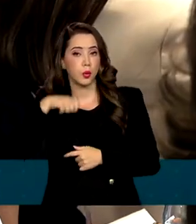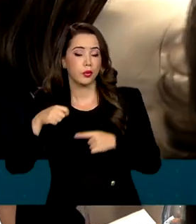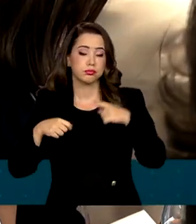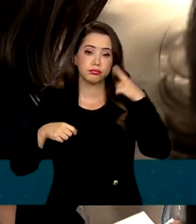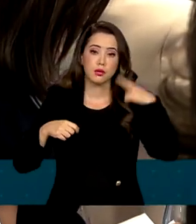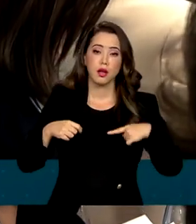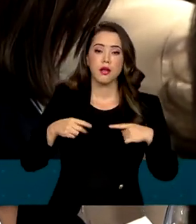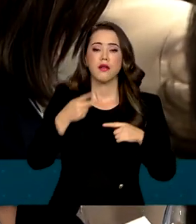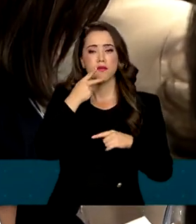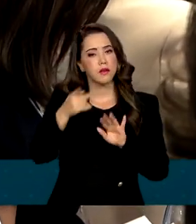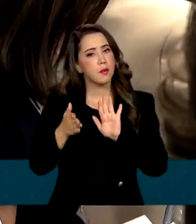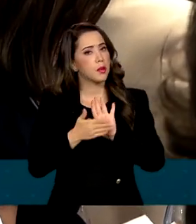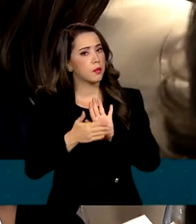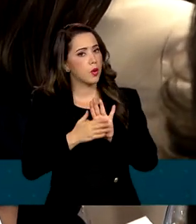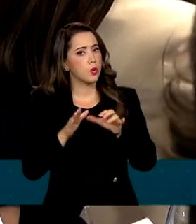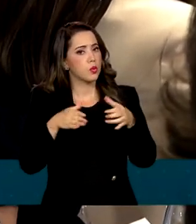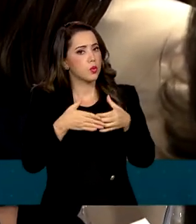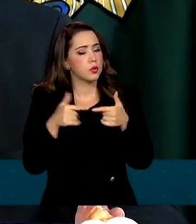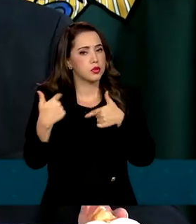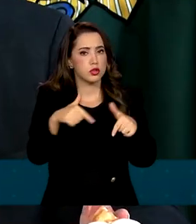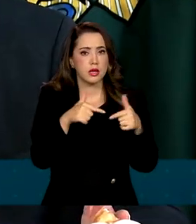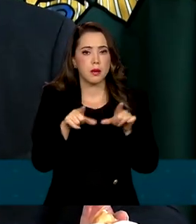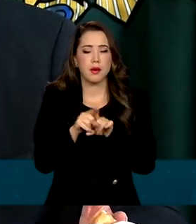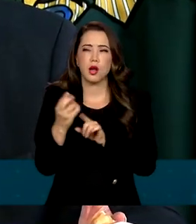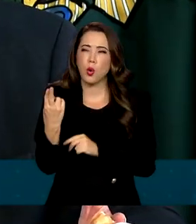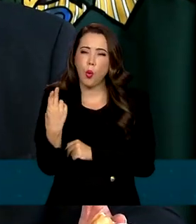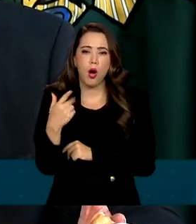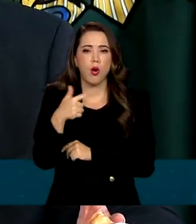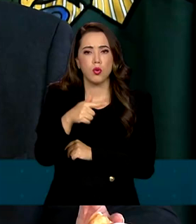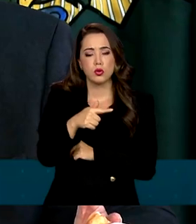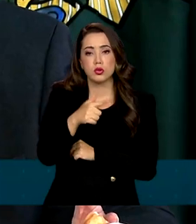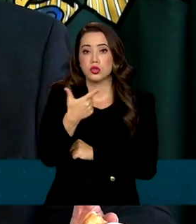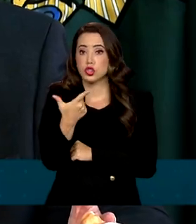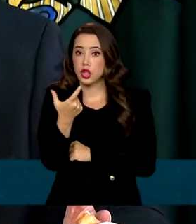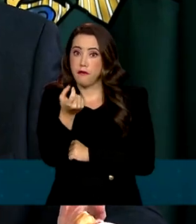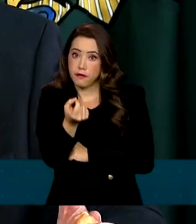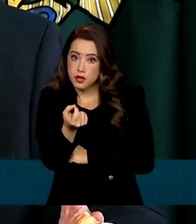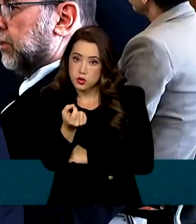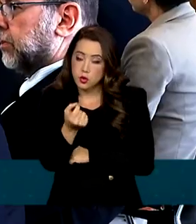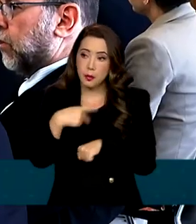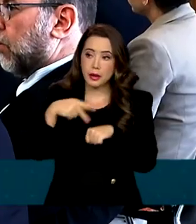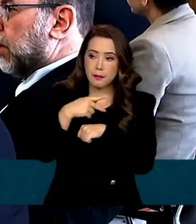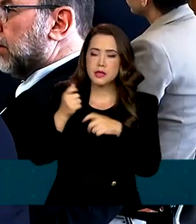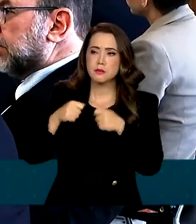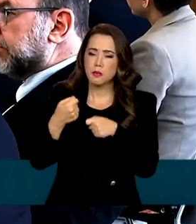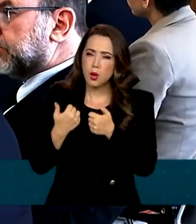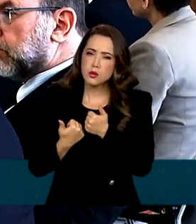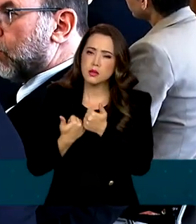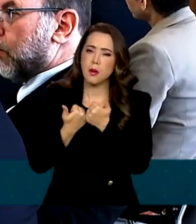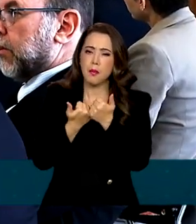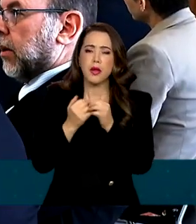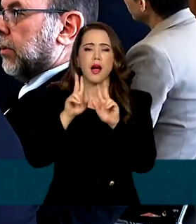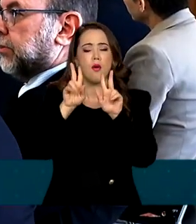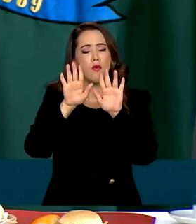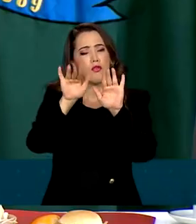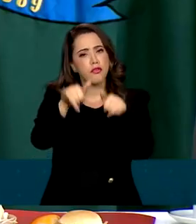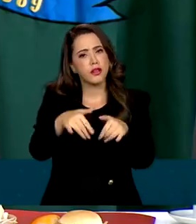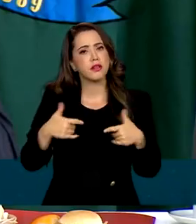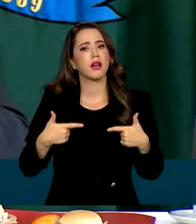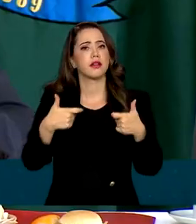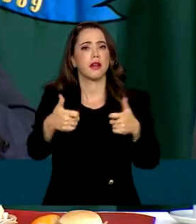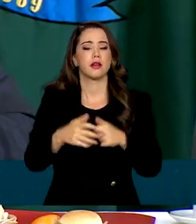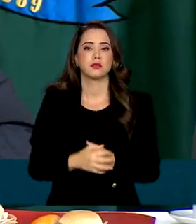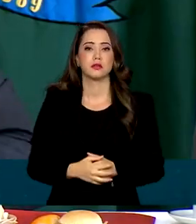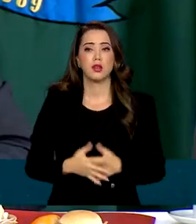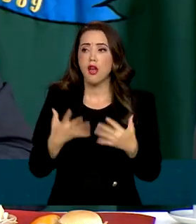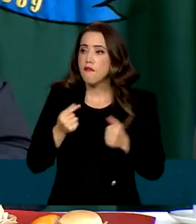disse que vai propor um grupo nos moldes do G20 para que países negociem o fim do conflito. Vamos lá